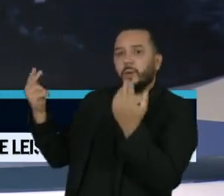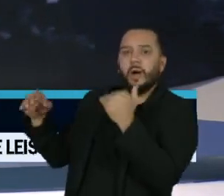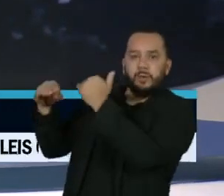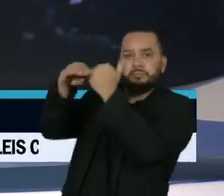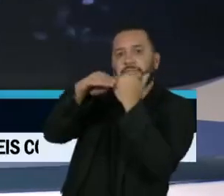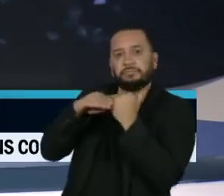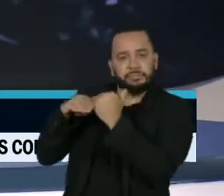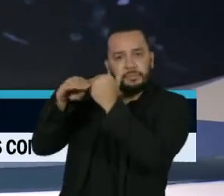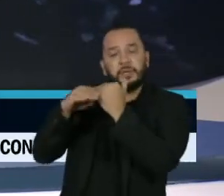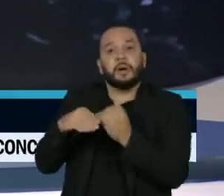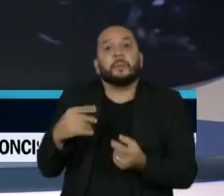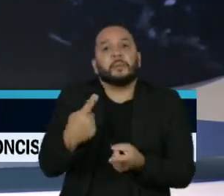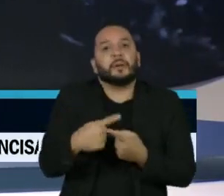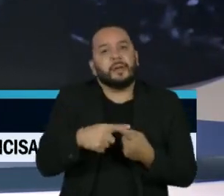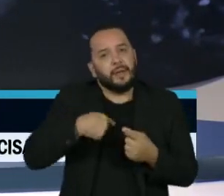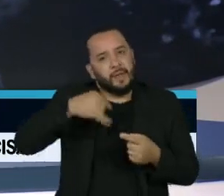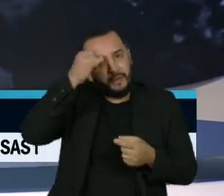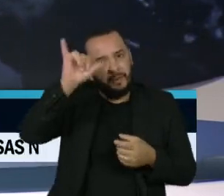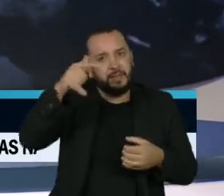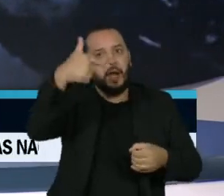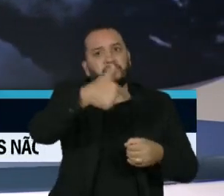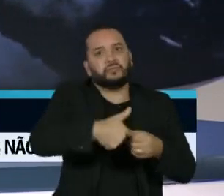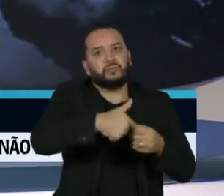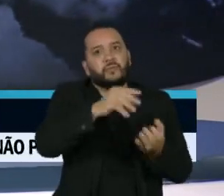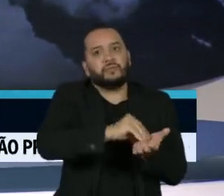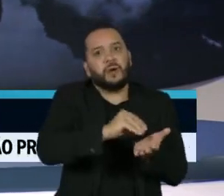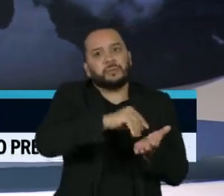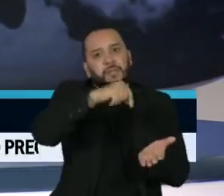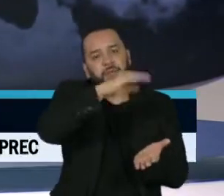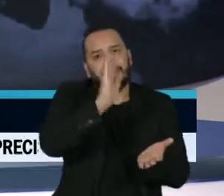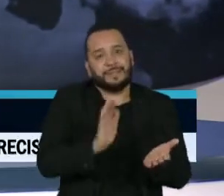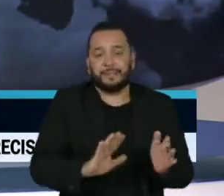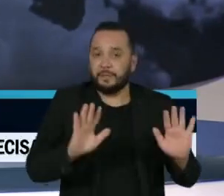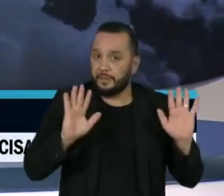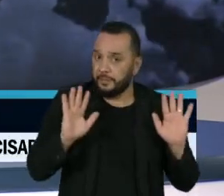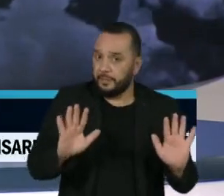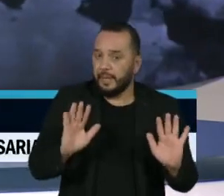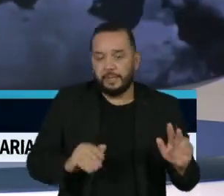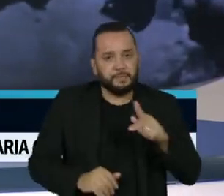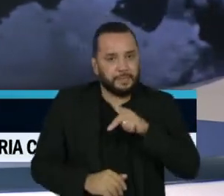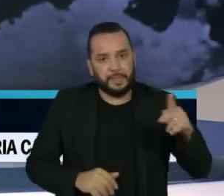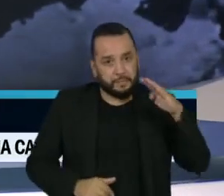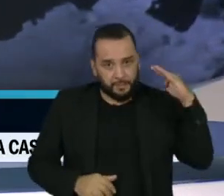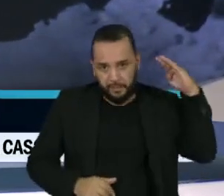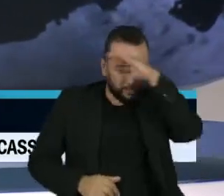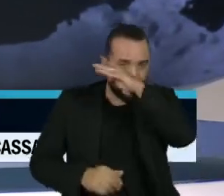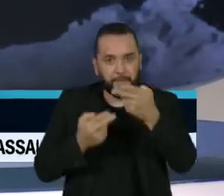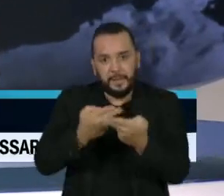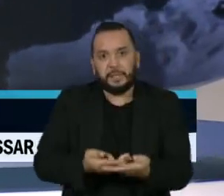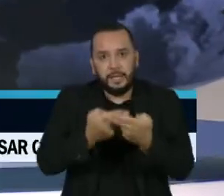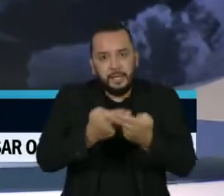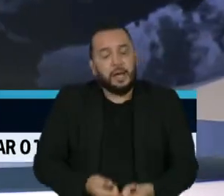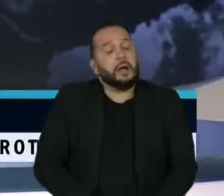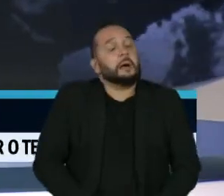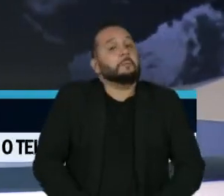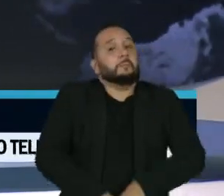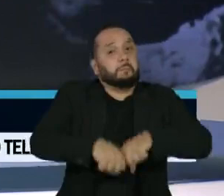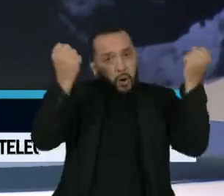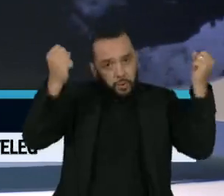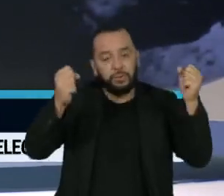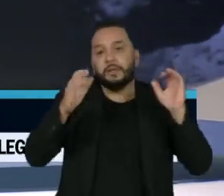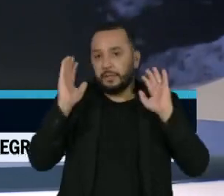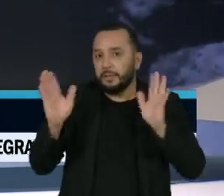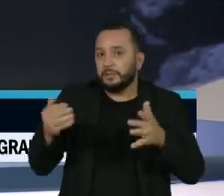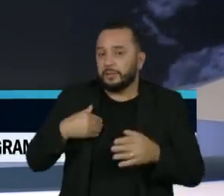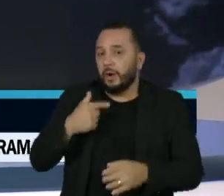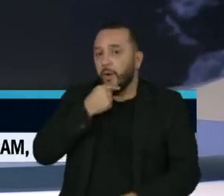o desabastecimento no Brasil. Uma condução que vem tirando a paciência do presidente Jair Bolsonaro, que mira agora no general